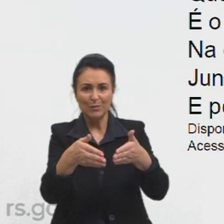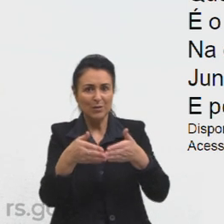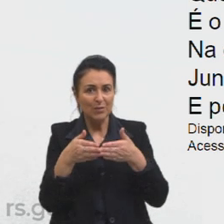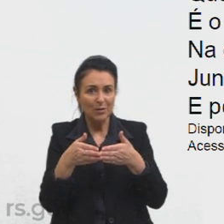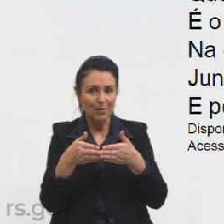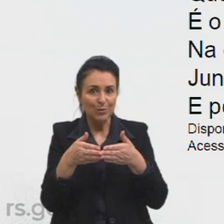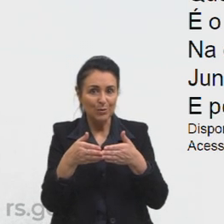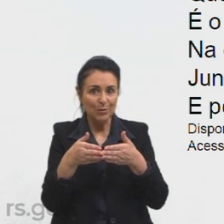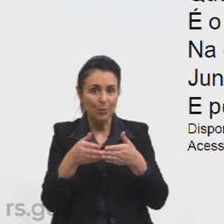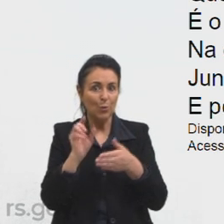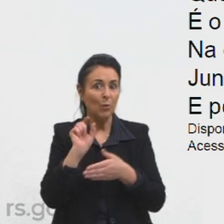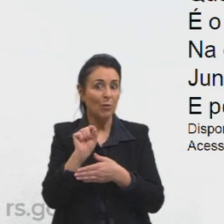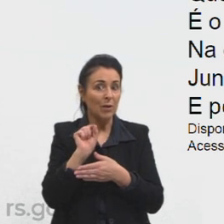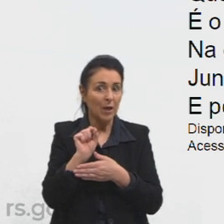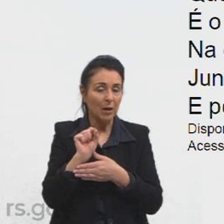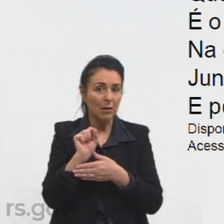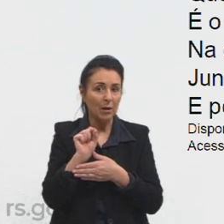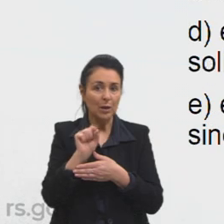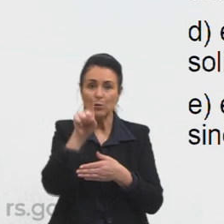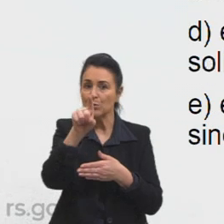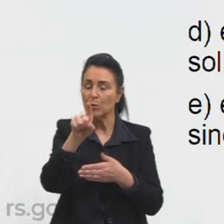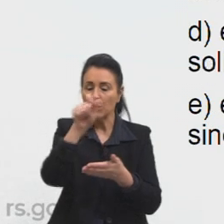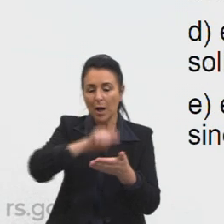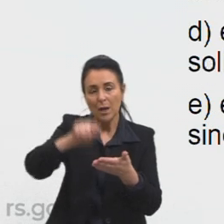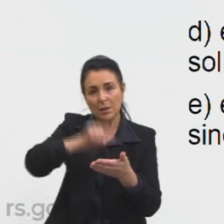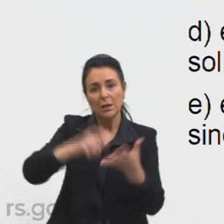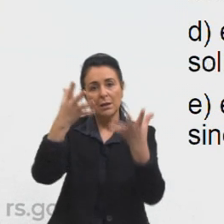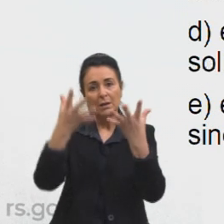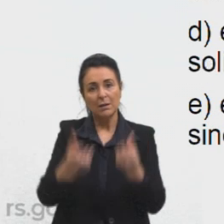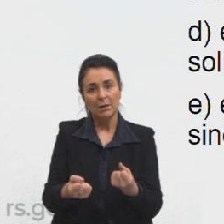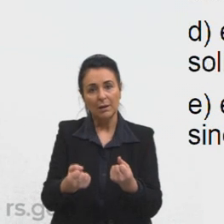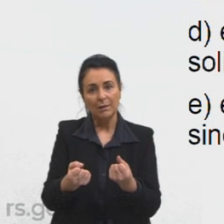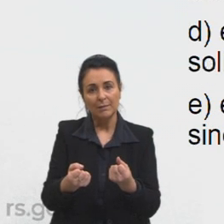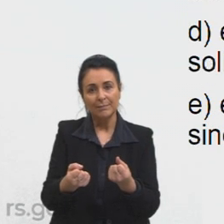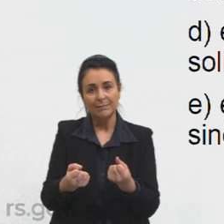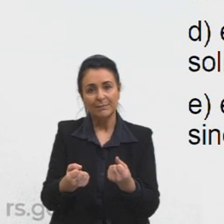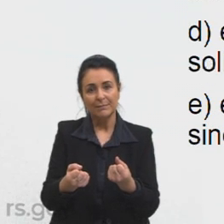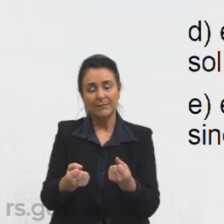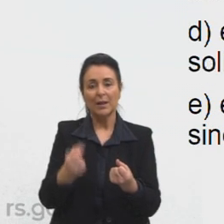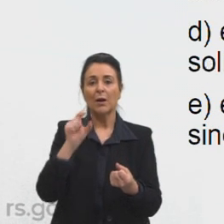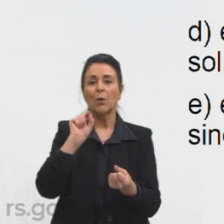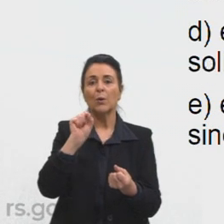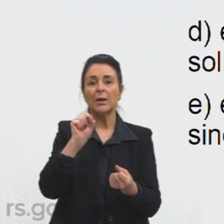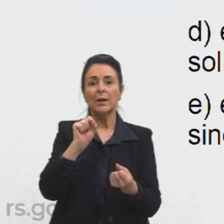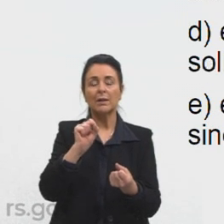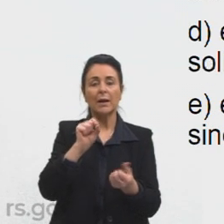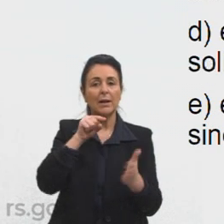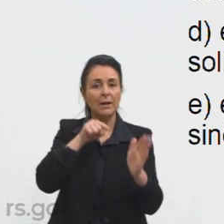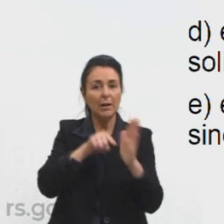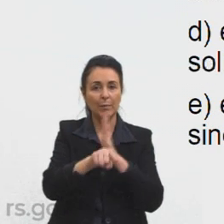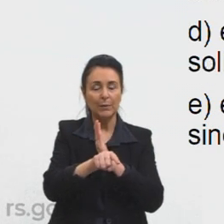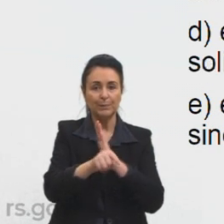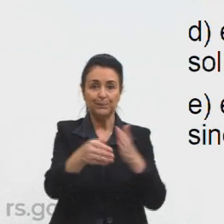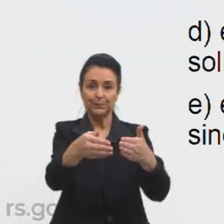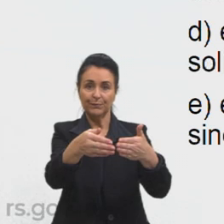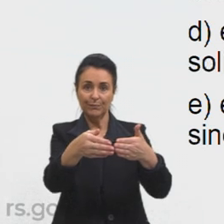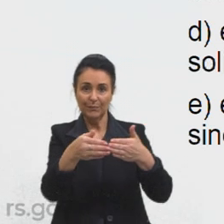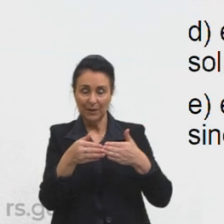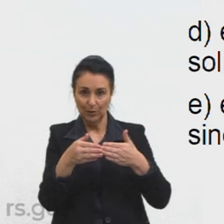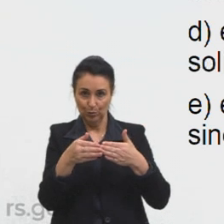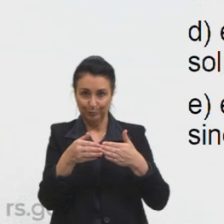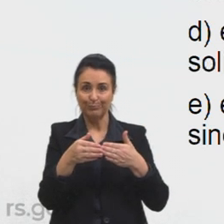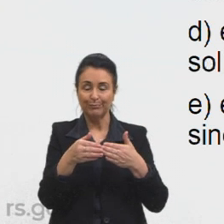pedimos enfim deferimento o que nos pede a questão essa foi uma petição de habeas corpus